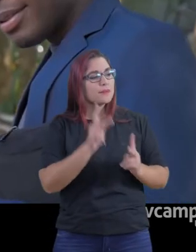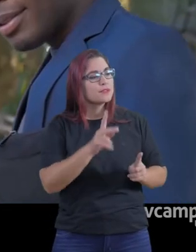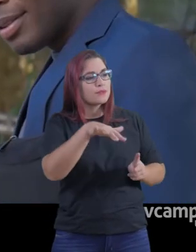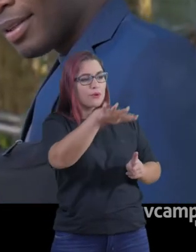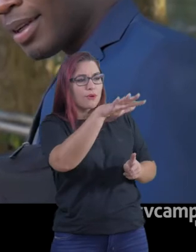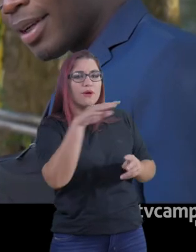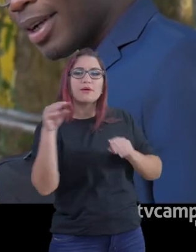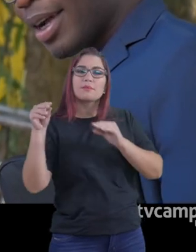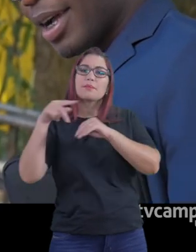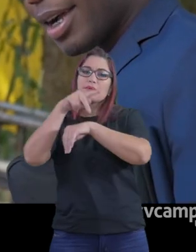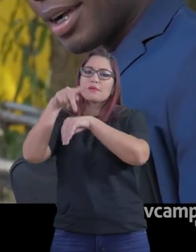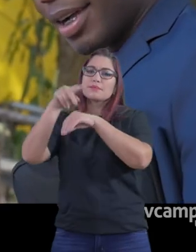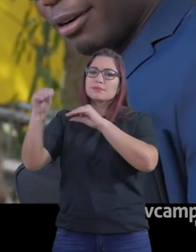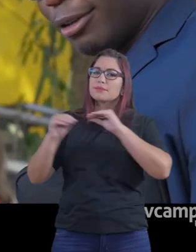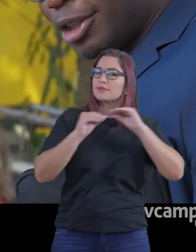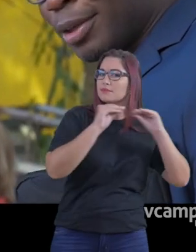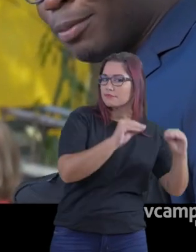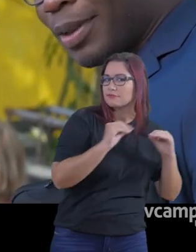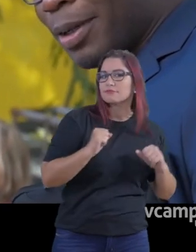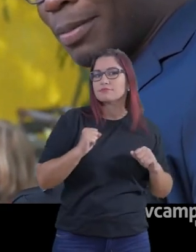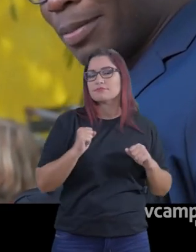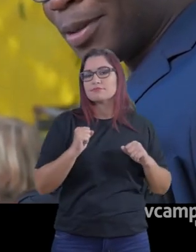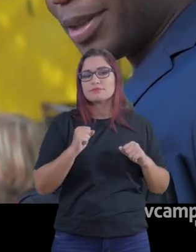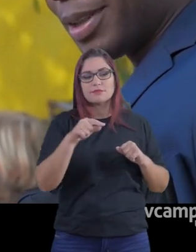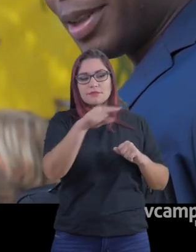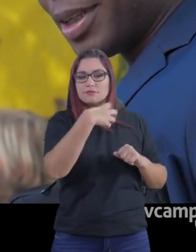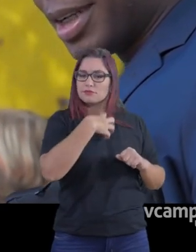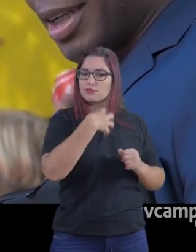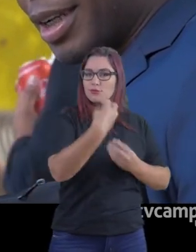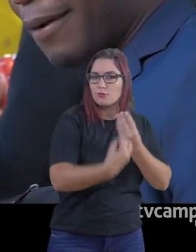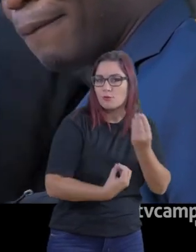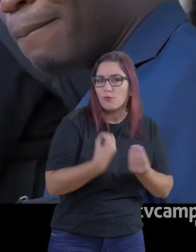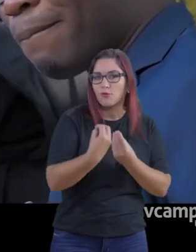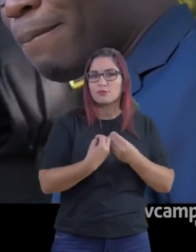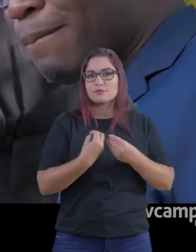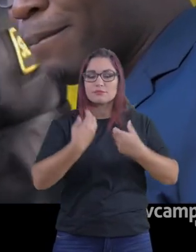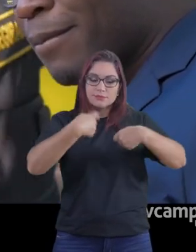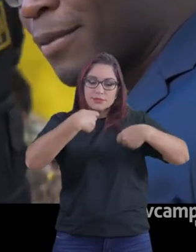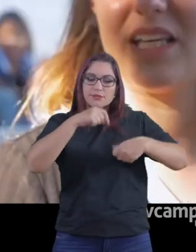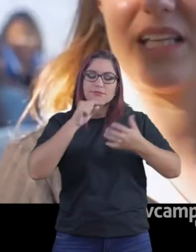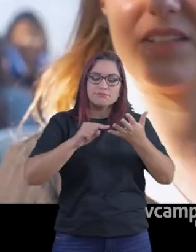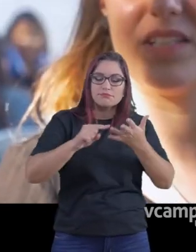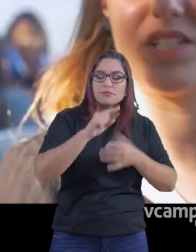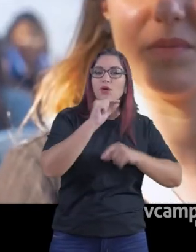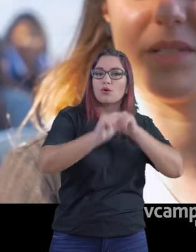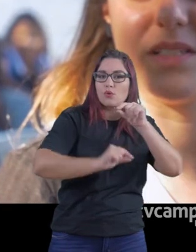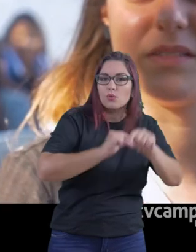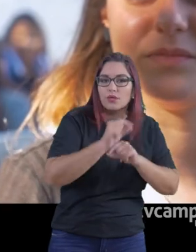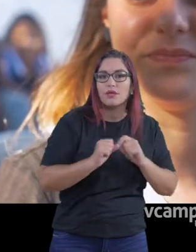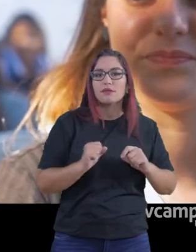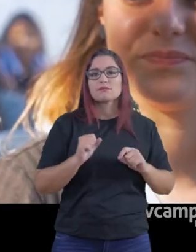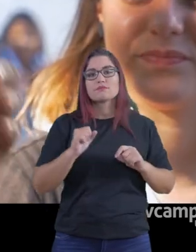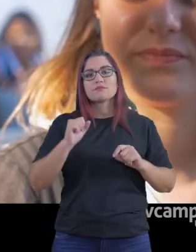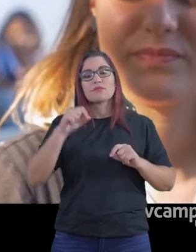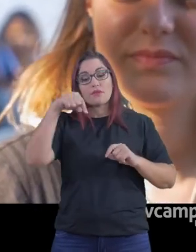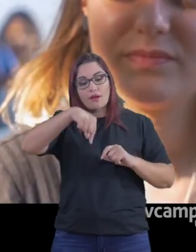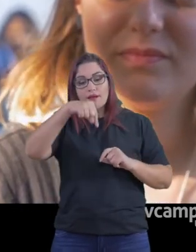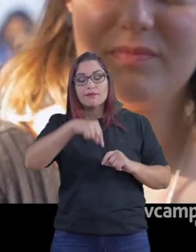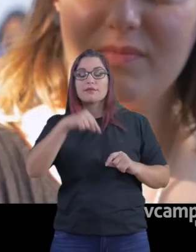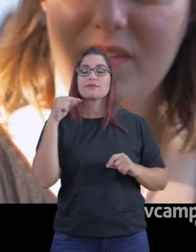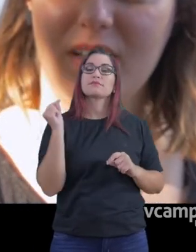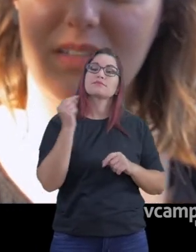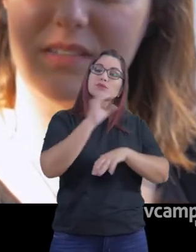as questões que estão sendo discutidas nesse espaço que também é político e de atuação acadêmica desses estudantes com